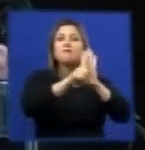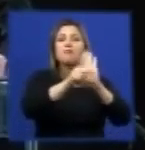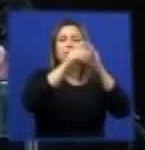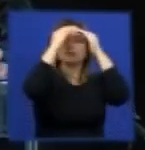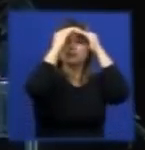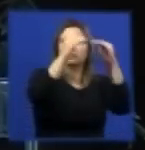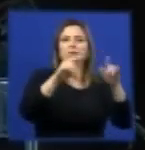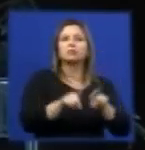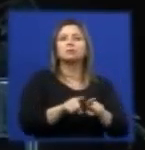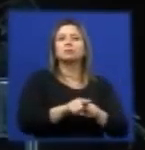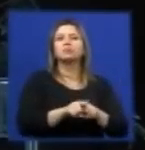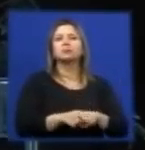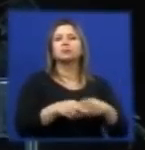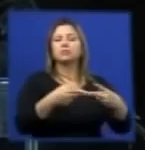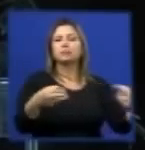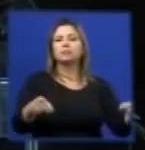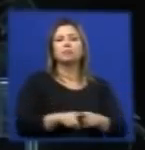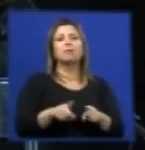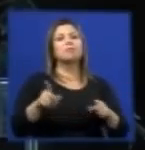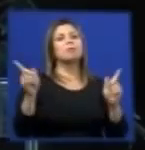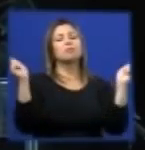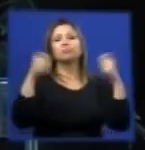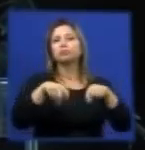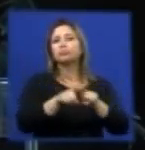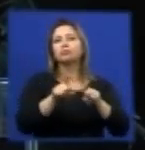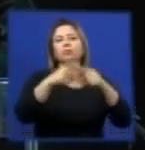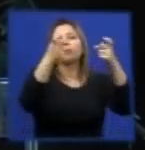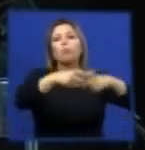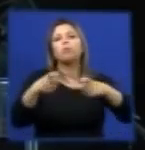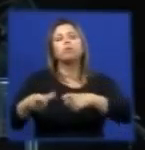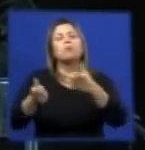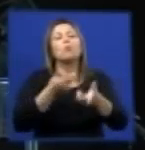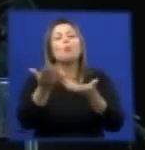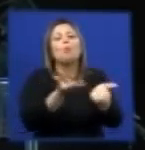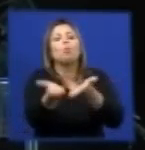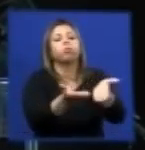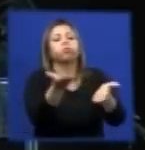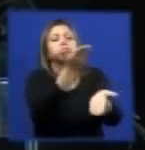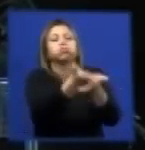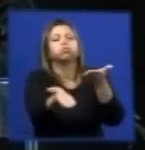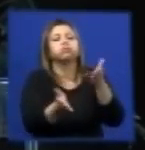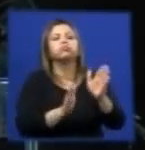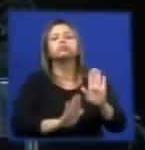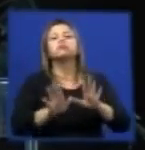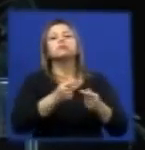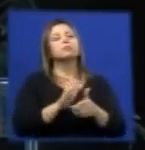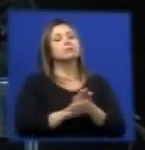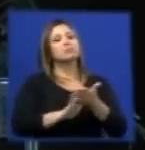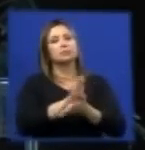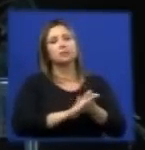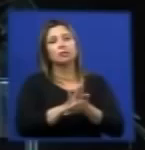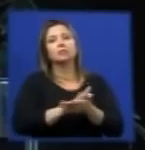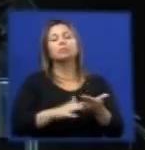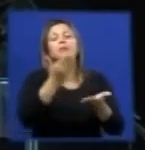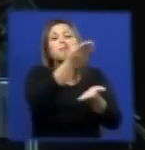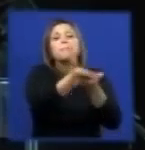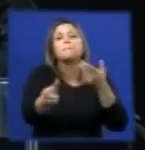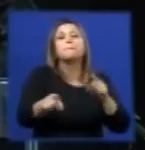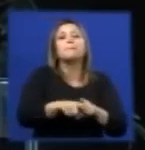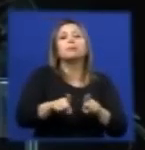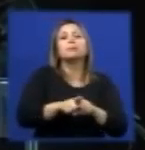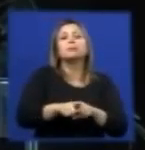para alguns resíduos não há capacidade suficiente de tratamento, existe a destruição